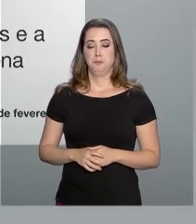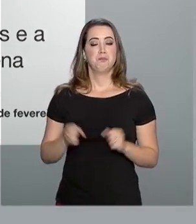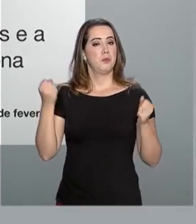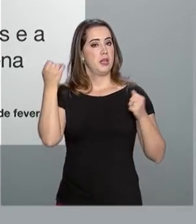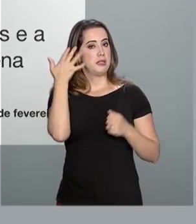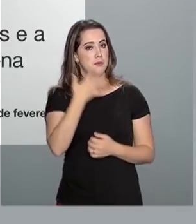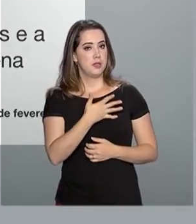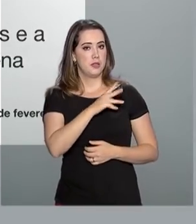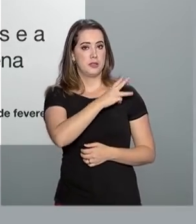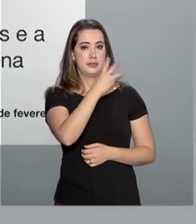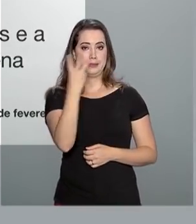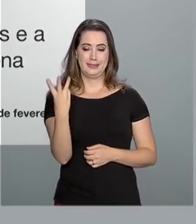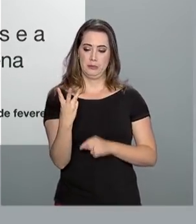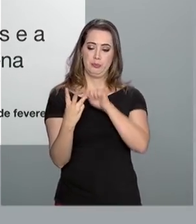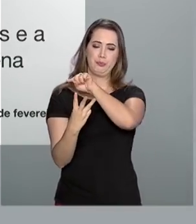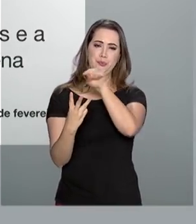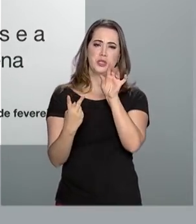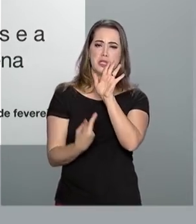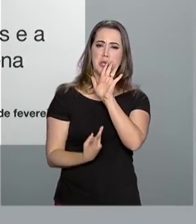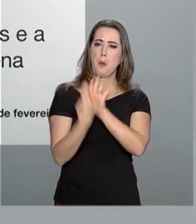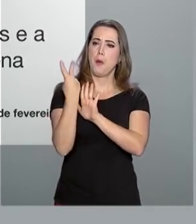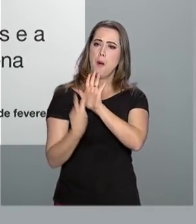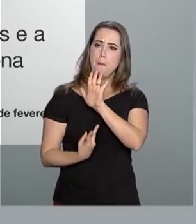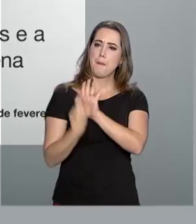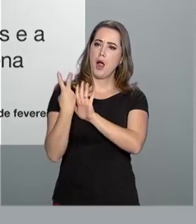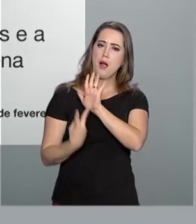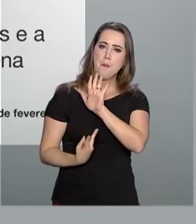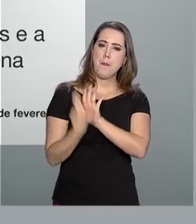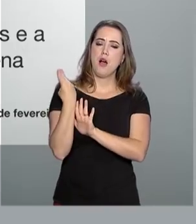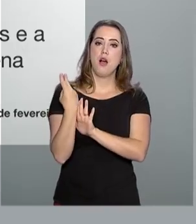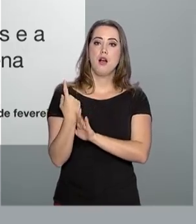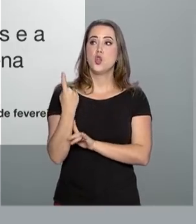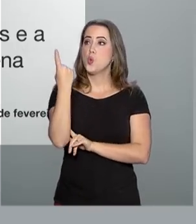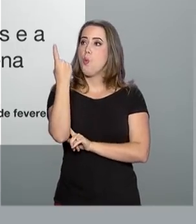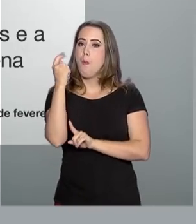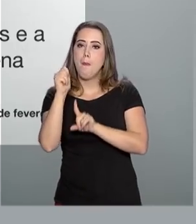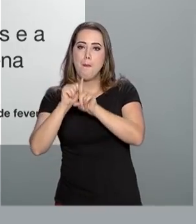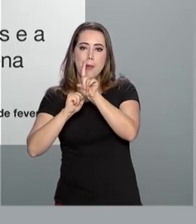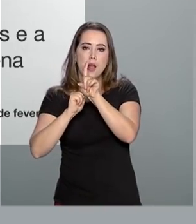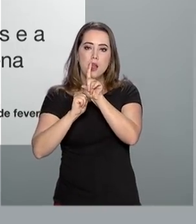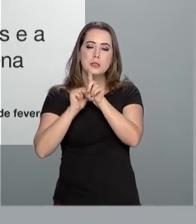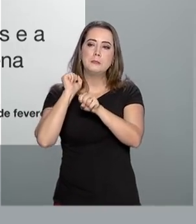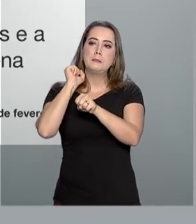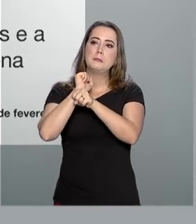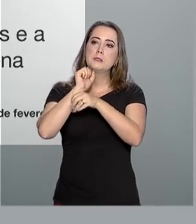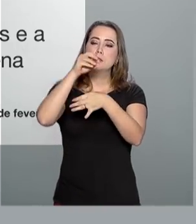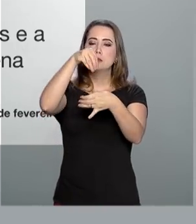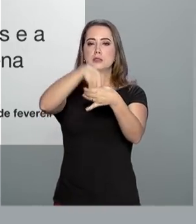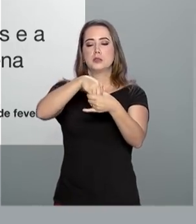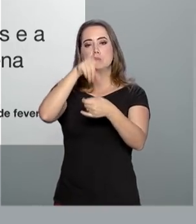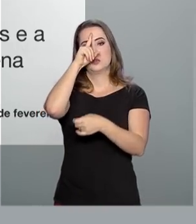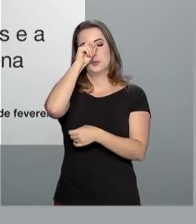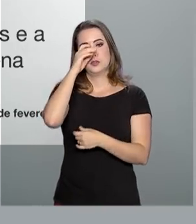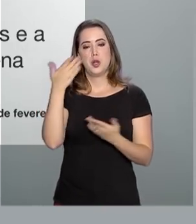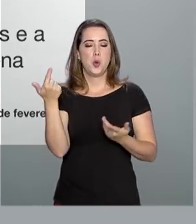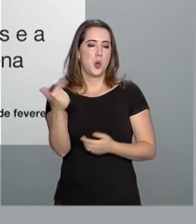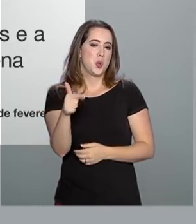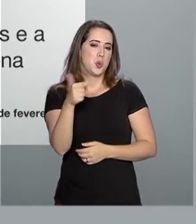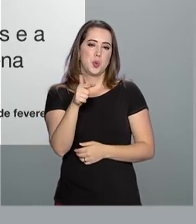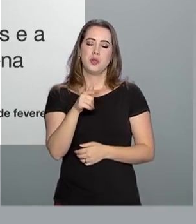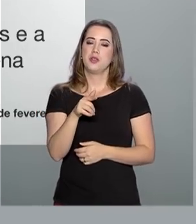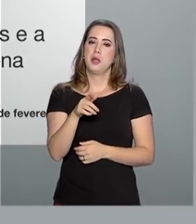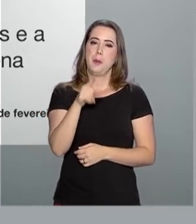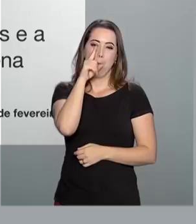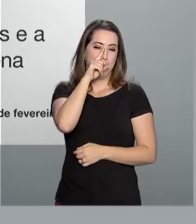foram feitas três cirurgias e mais de um mês de internação no hospital. O presidente disse que deixa o risco de morte para